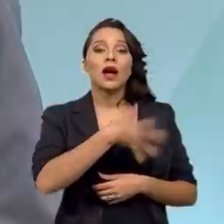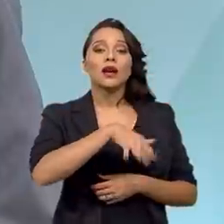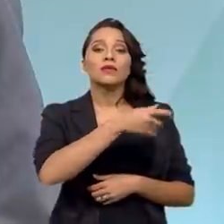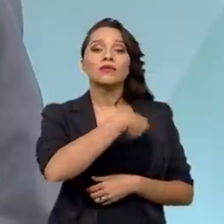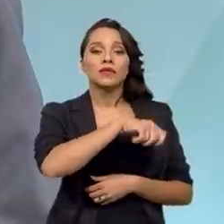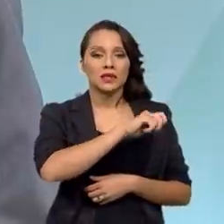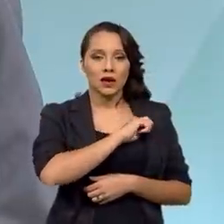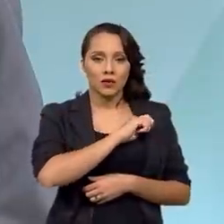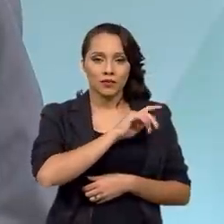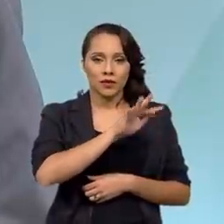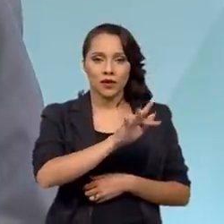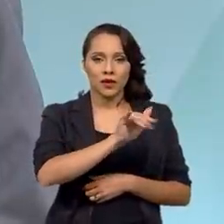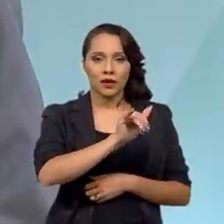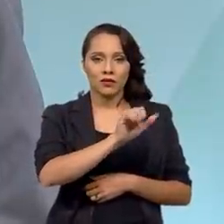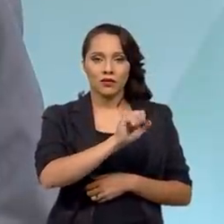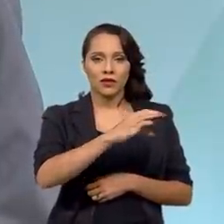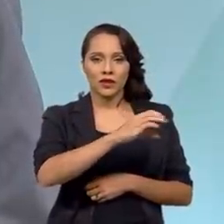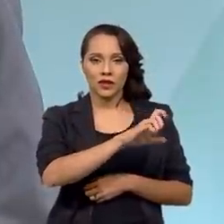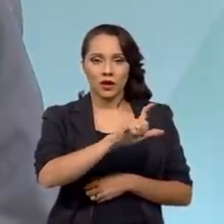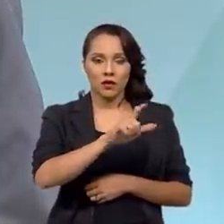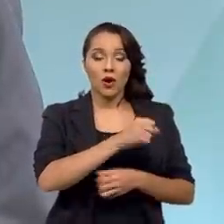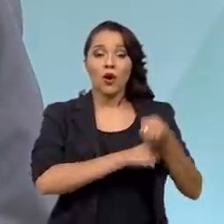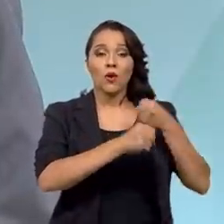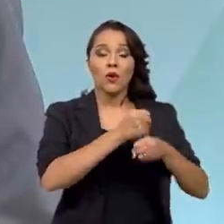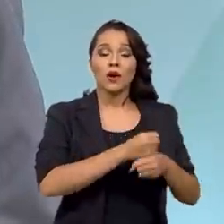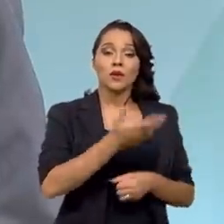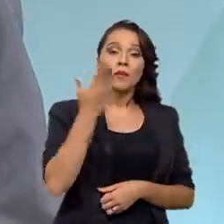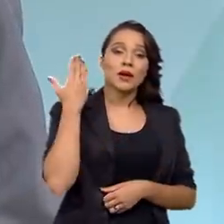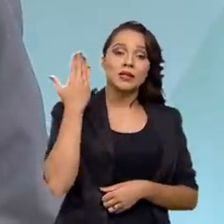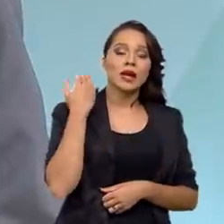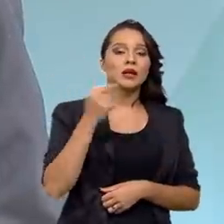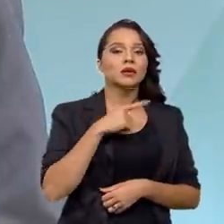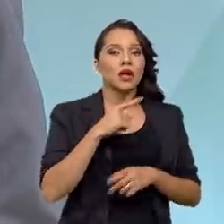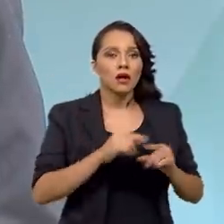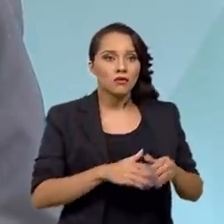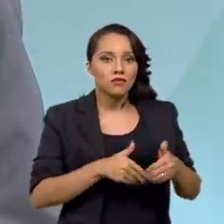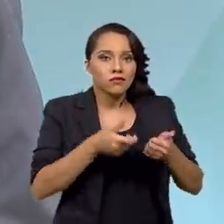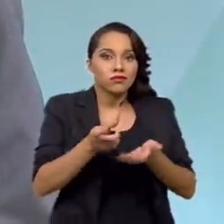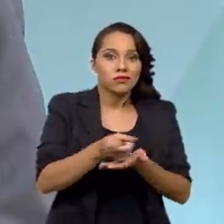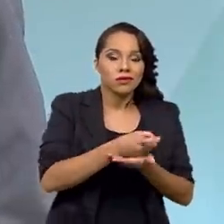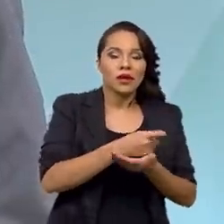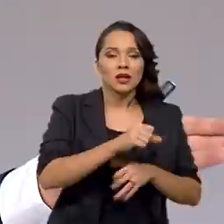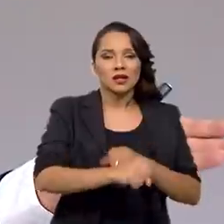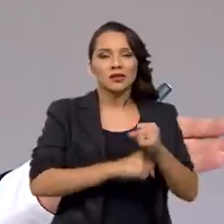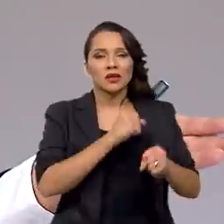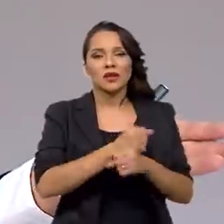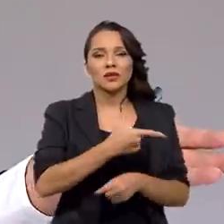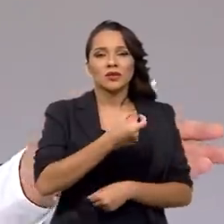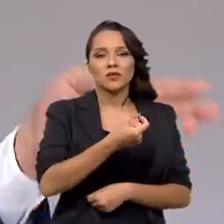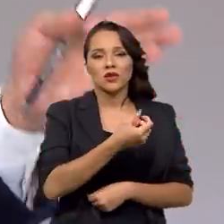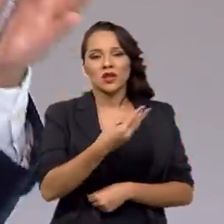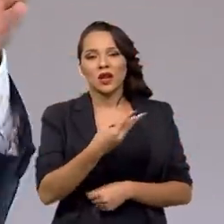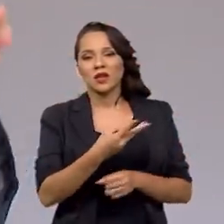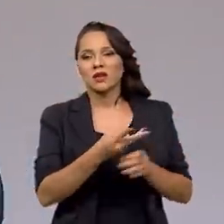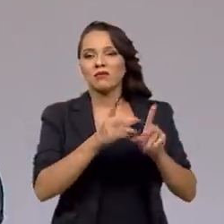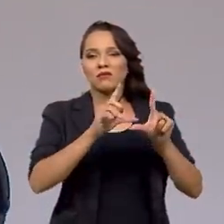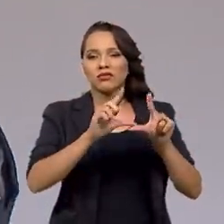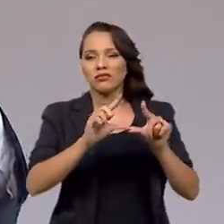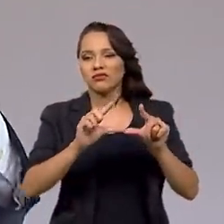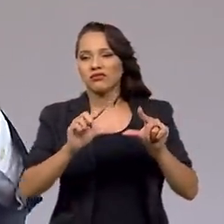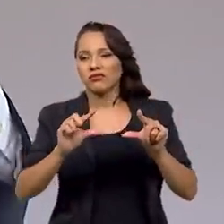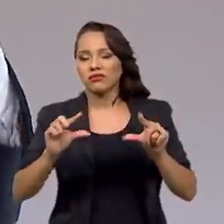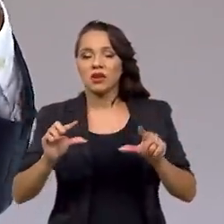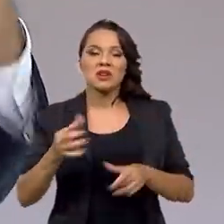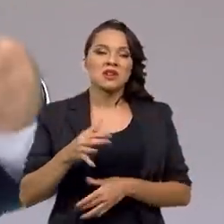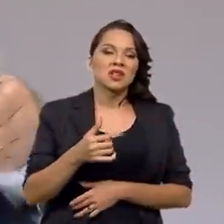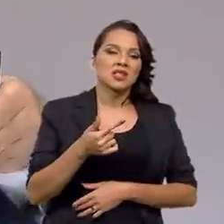No ano passado, gente teve um superávit. Depois, desde 2013, nós não tínhamos o superávit. Esse superávit